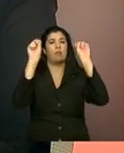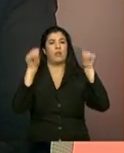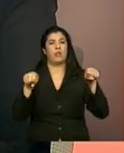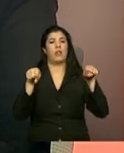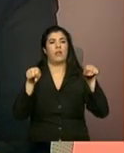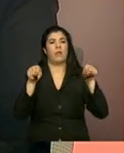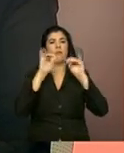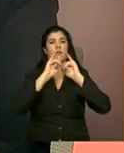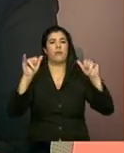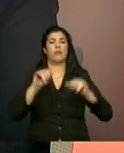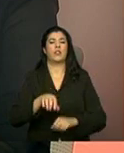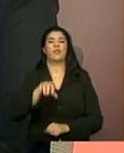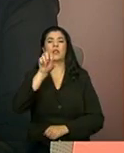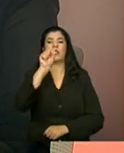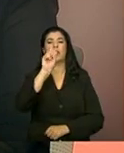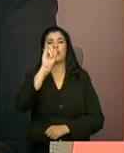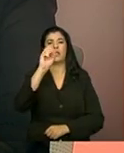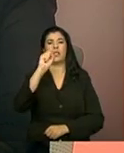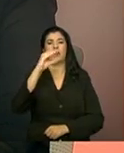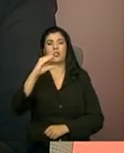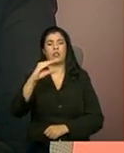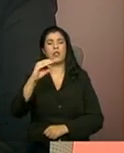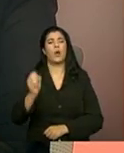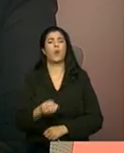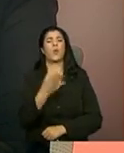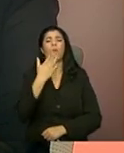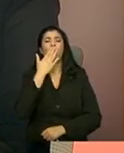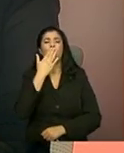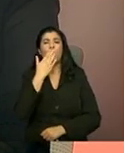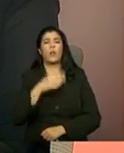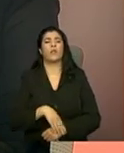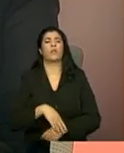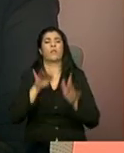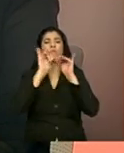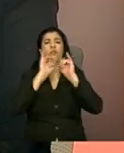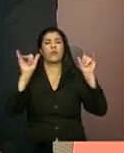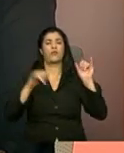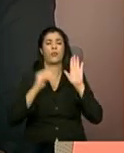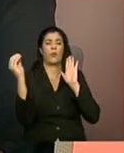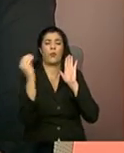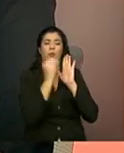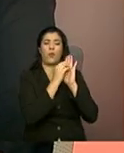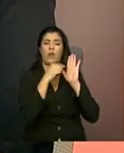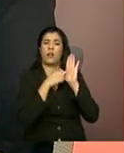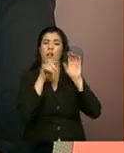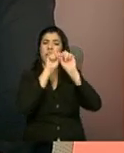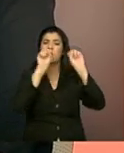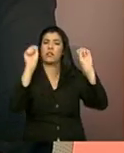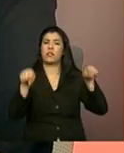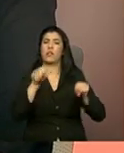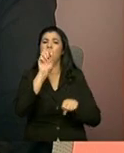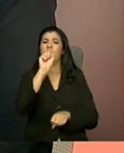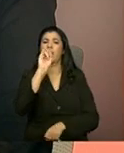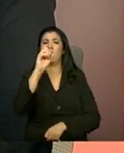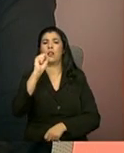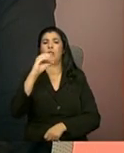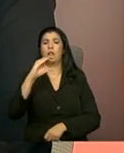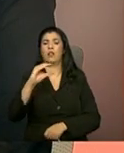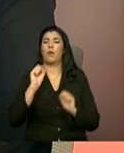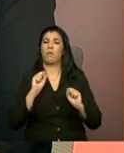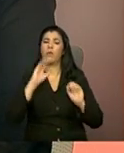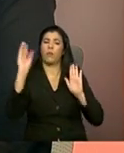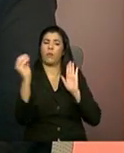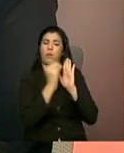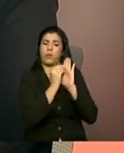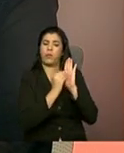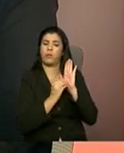É que informações os municípios devem registrar nesse sistema? É possível registrar informações sobre as oficinas